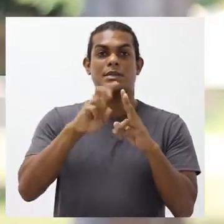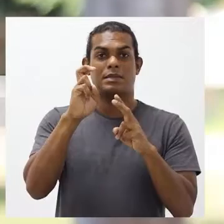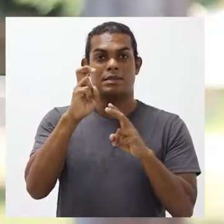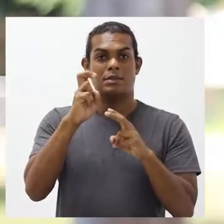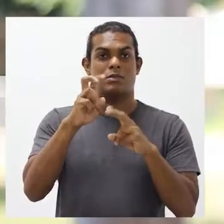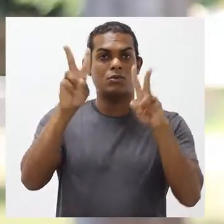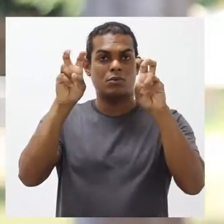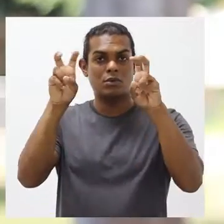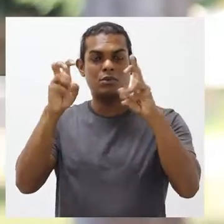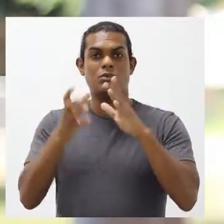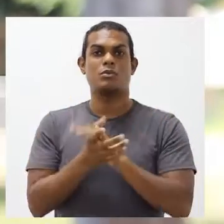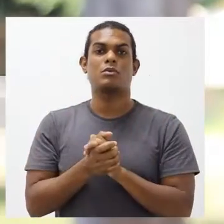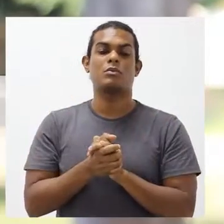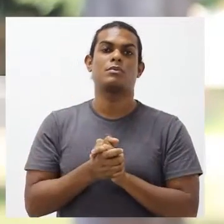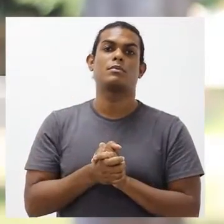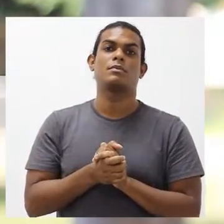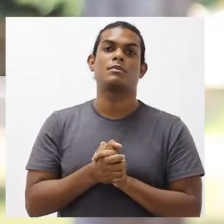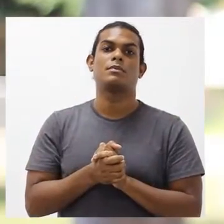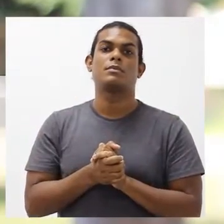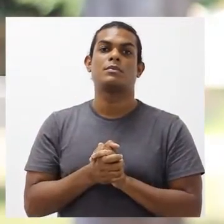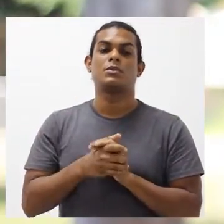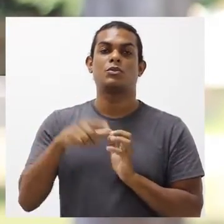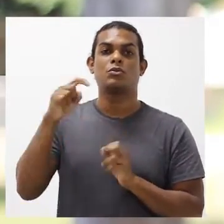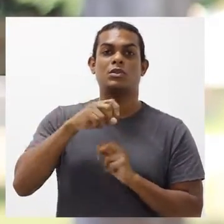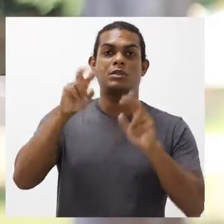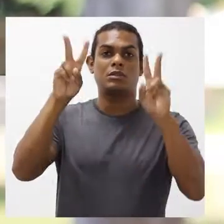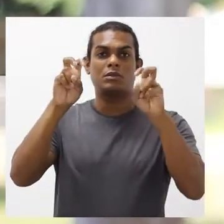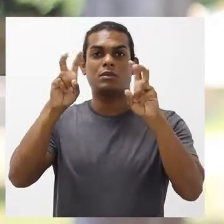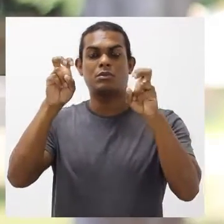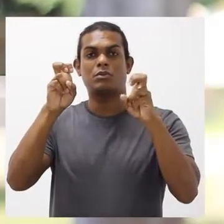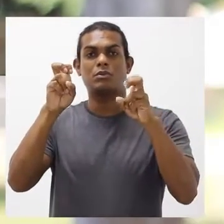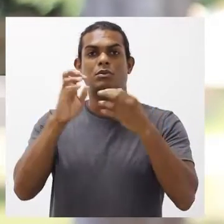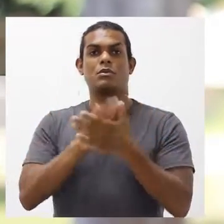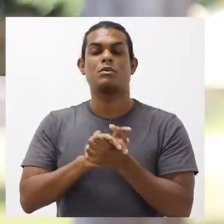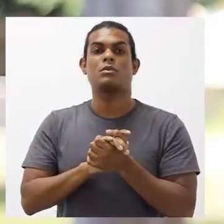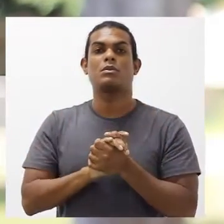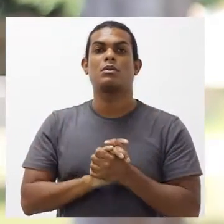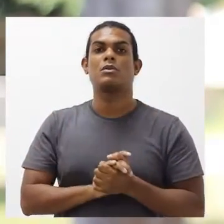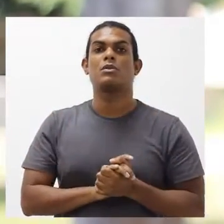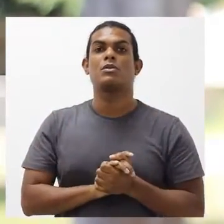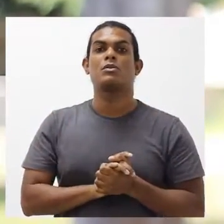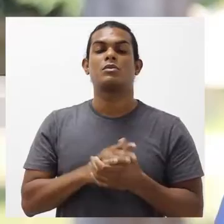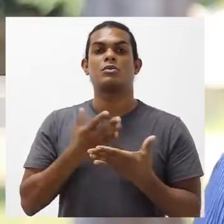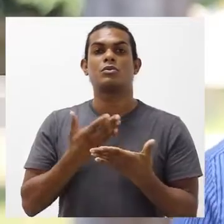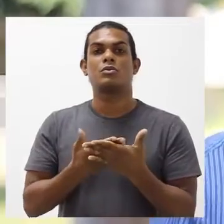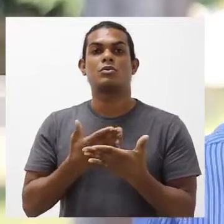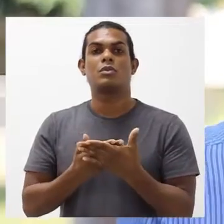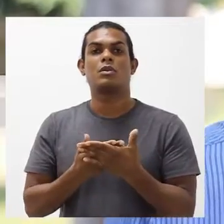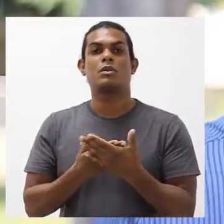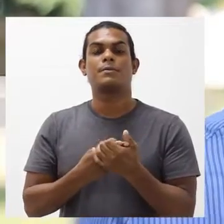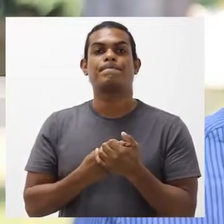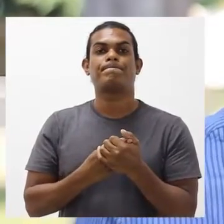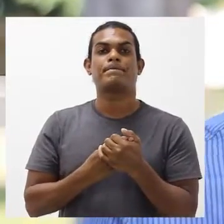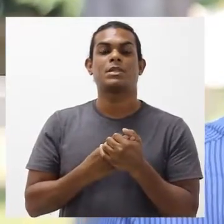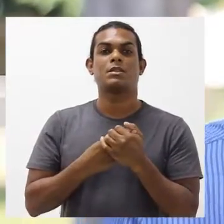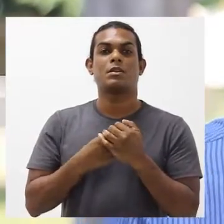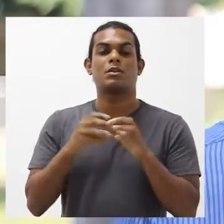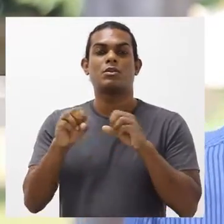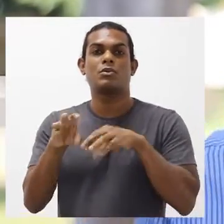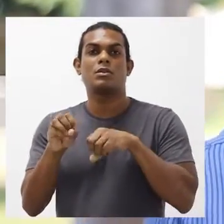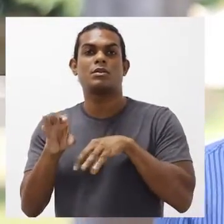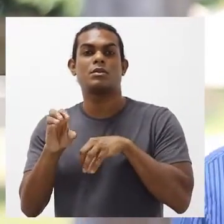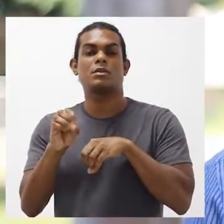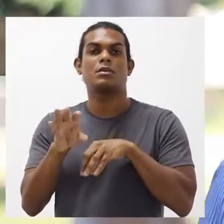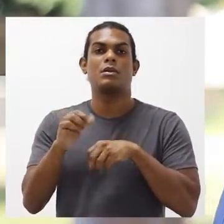competências, onde essas competências vão perpassar desde a parte da educação, da administração,